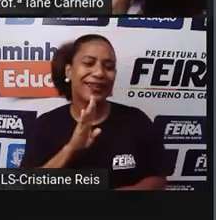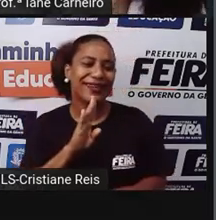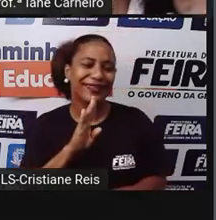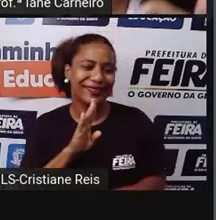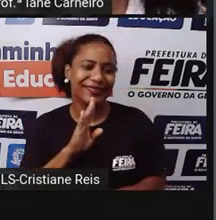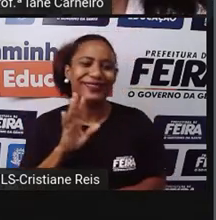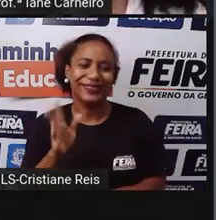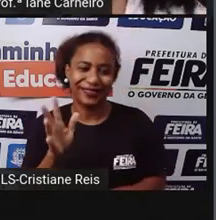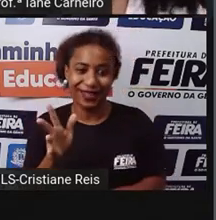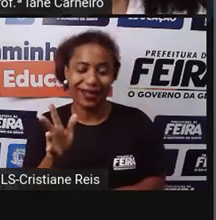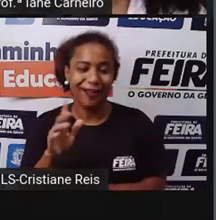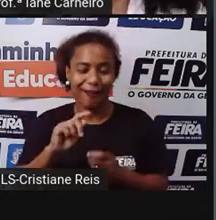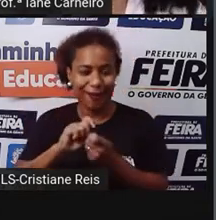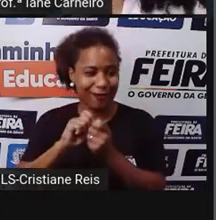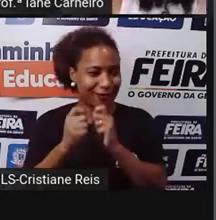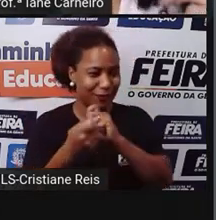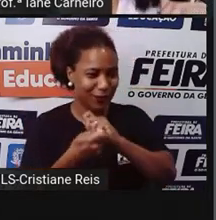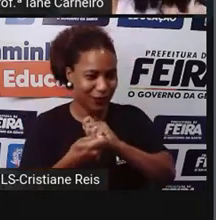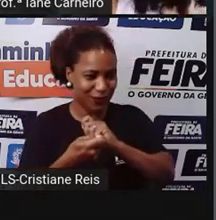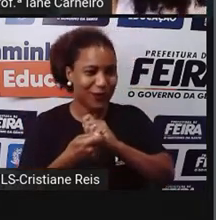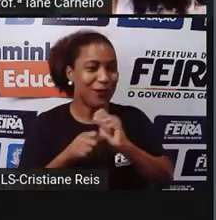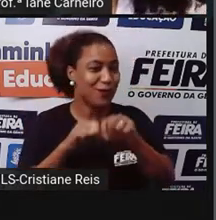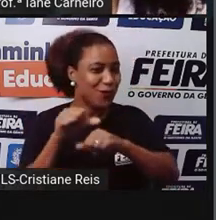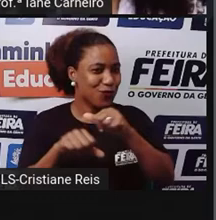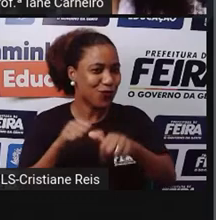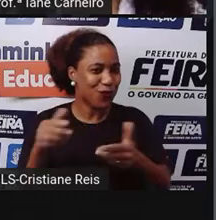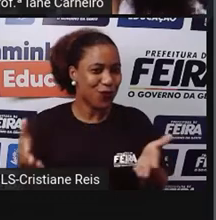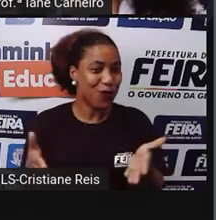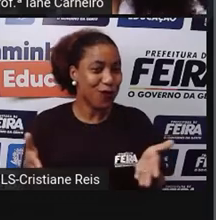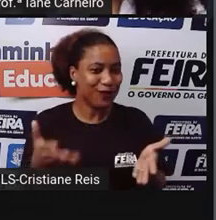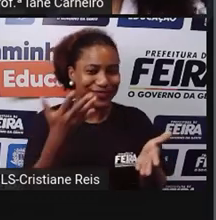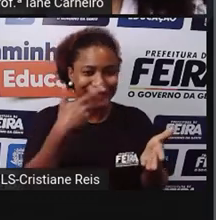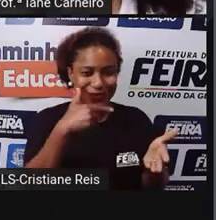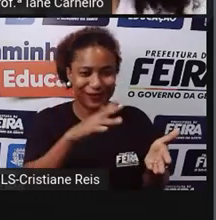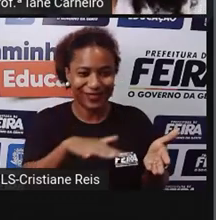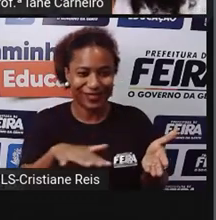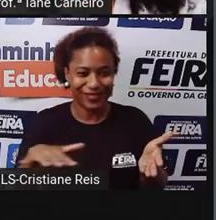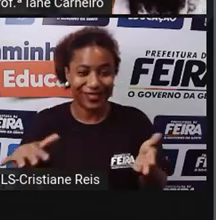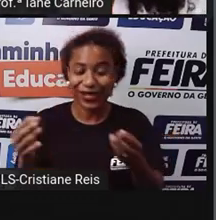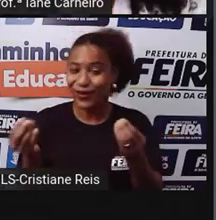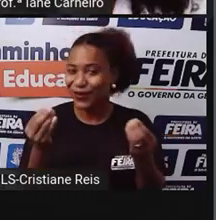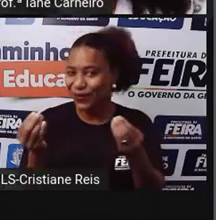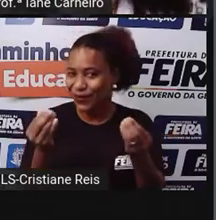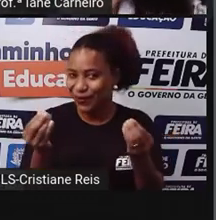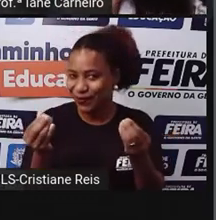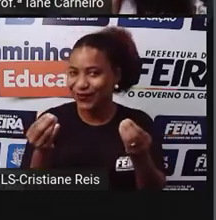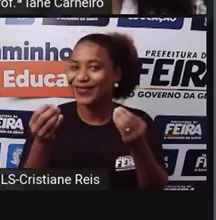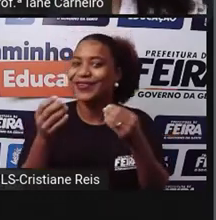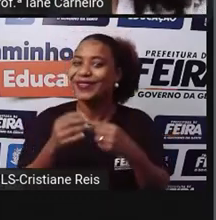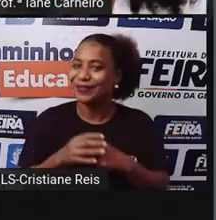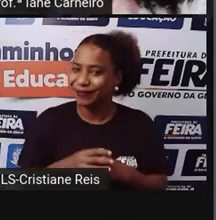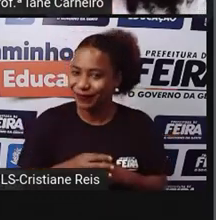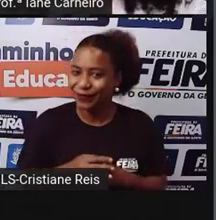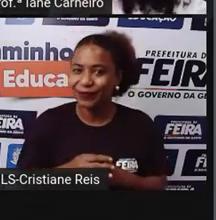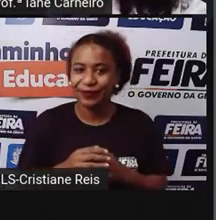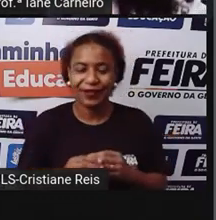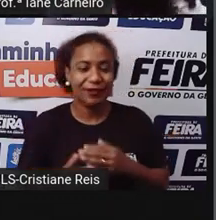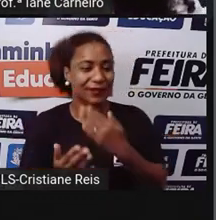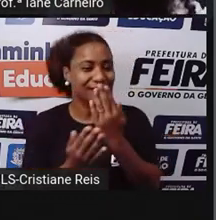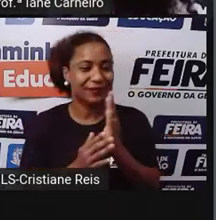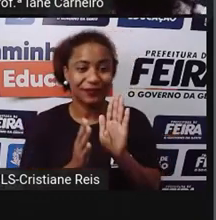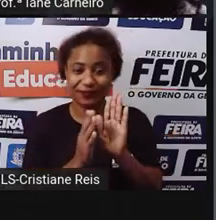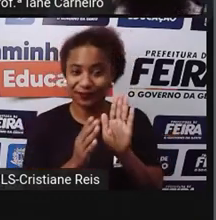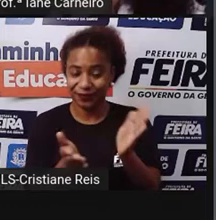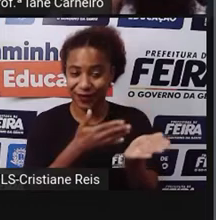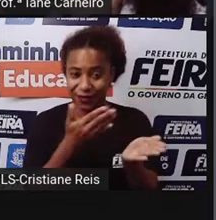as crianças nesse livro, tá bom? Então olha só aqui a dona baratinha. Vamos olhar aí a capa. Essa capa aqui é uma das primeiras capas